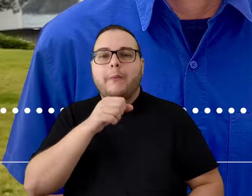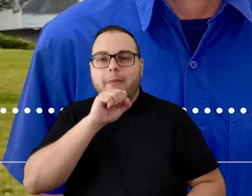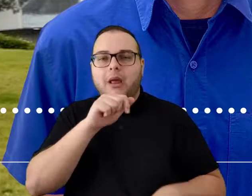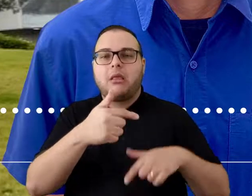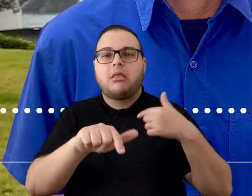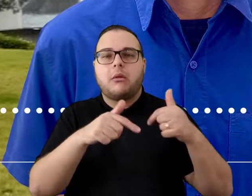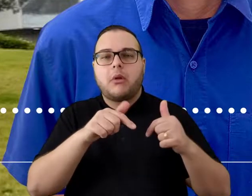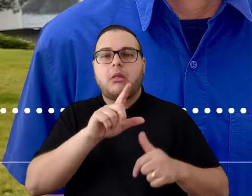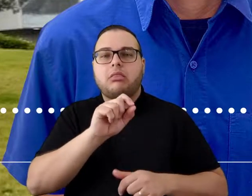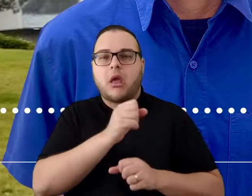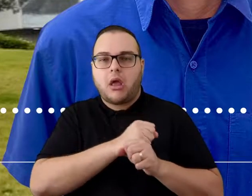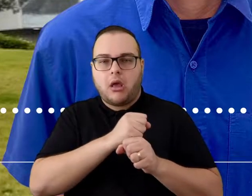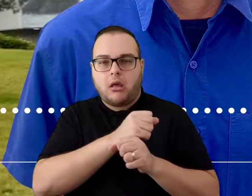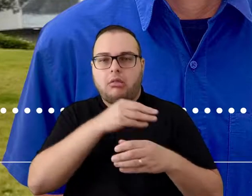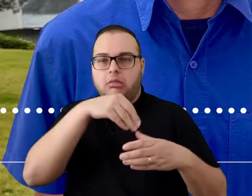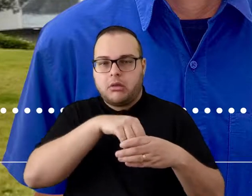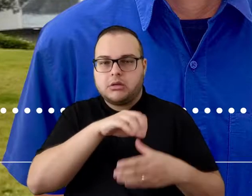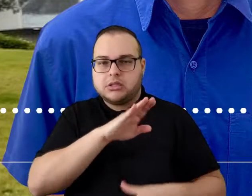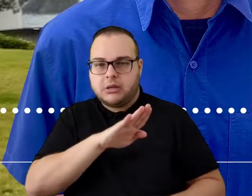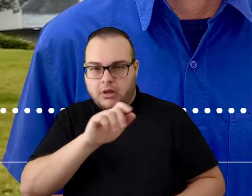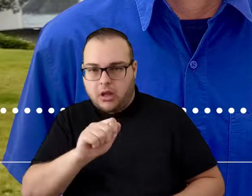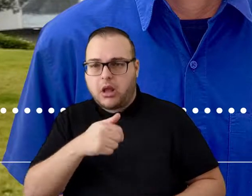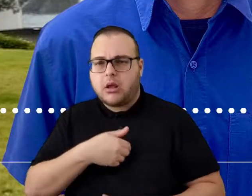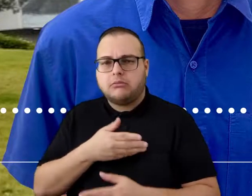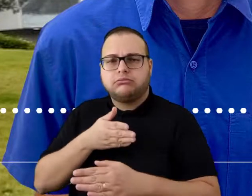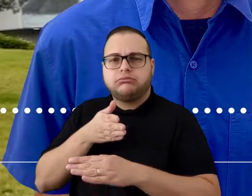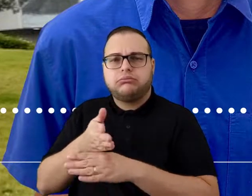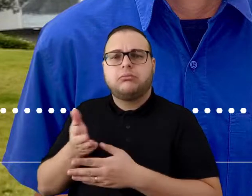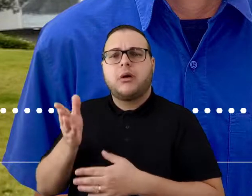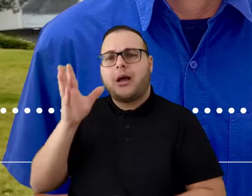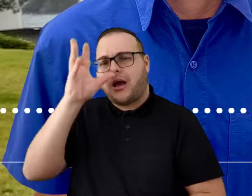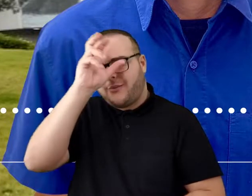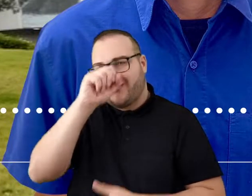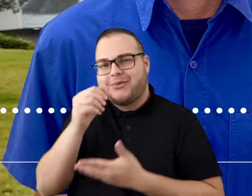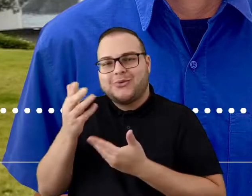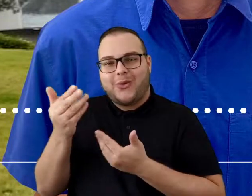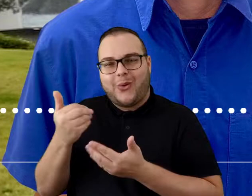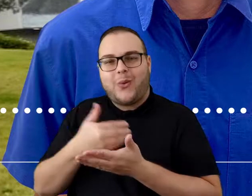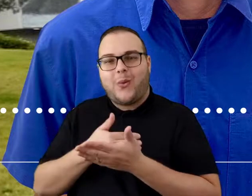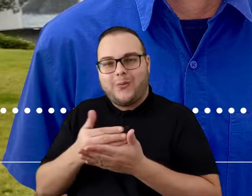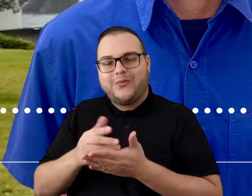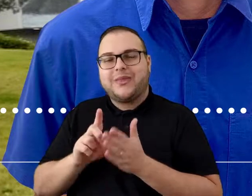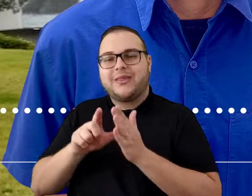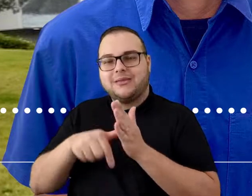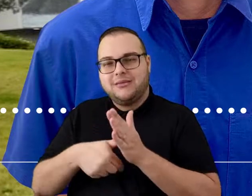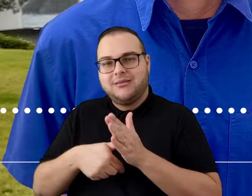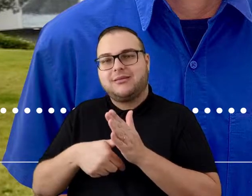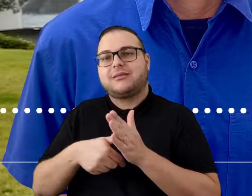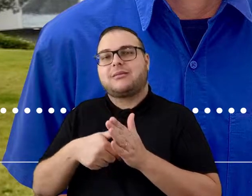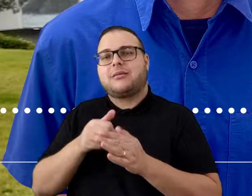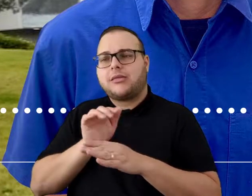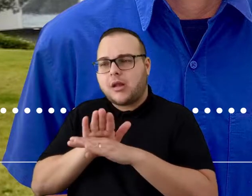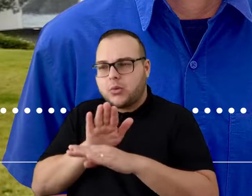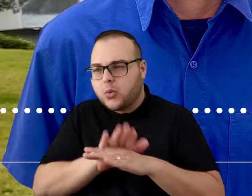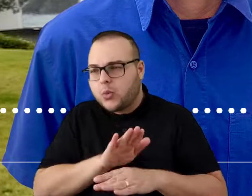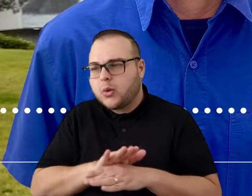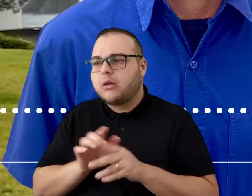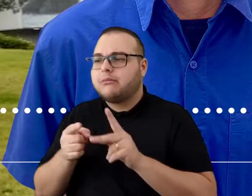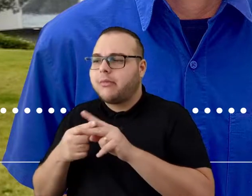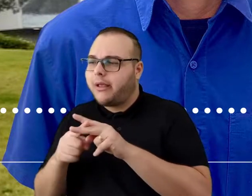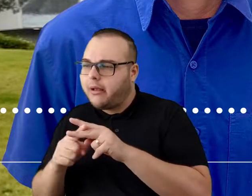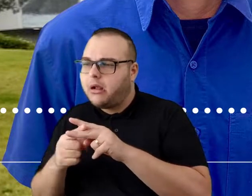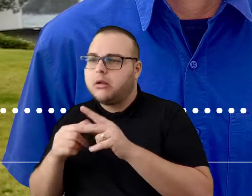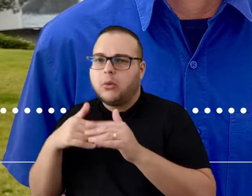10 anos, né? E eu tive o privilégio de ingressar na CBA como menor aprendiz, e depois ajudante,